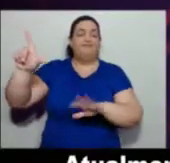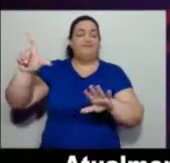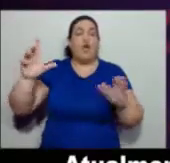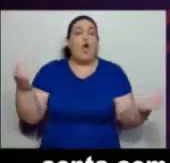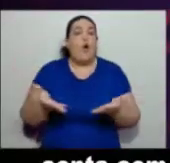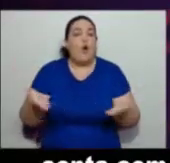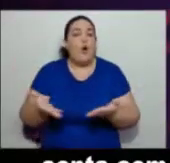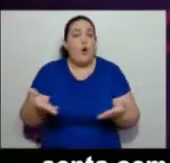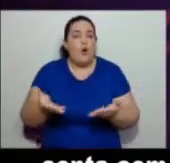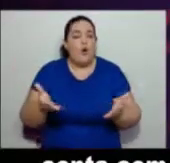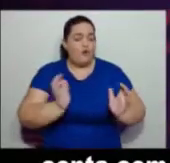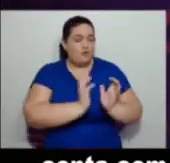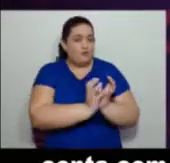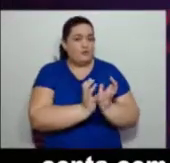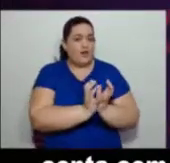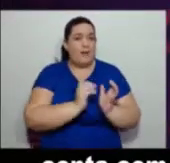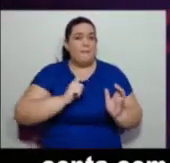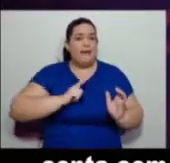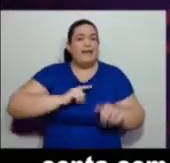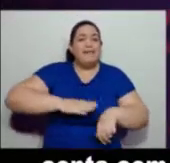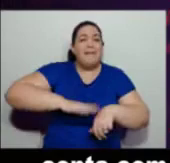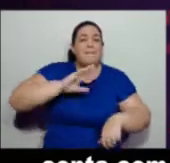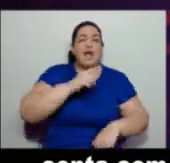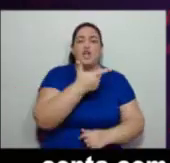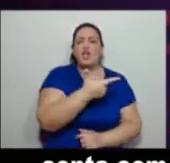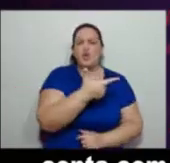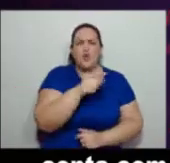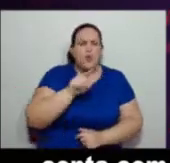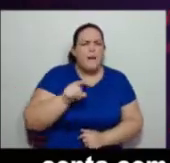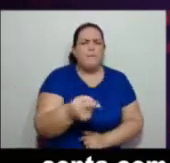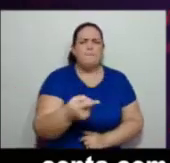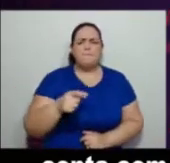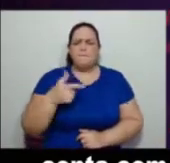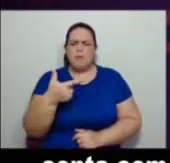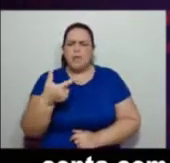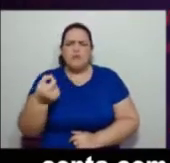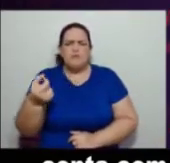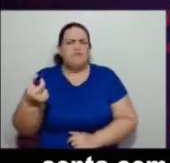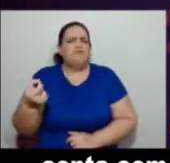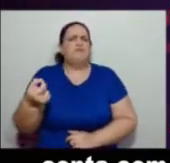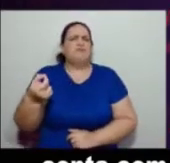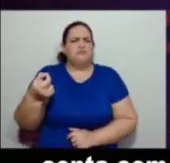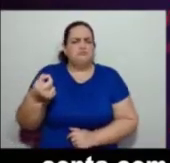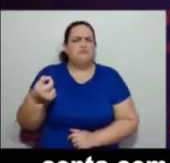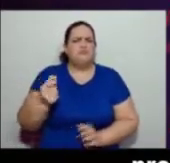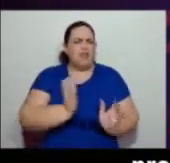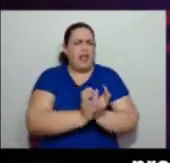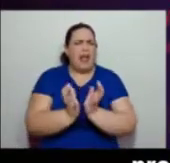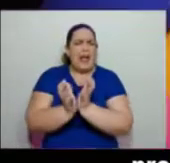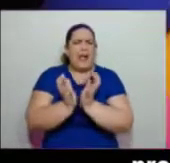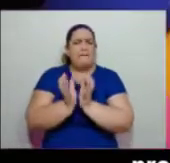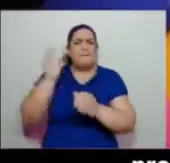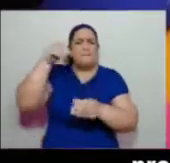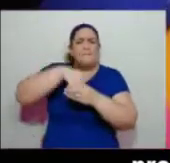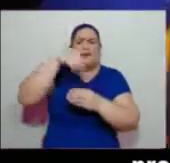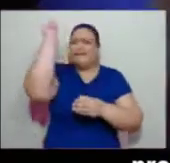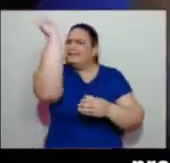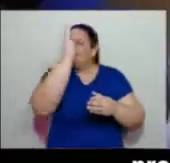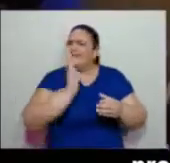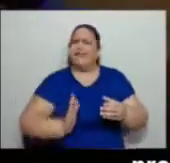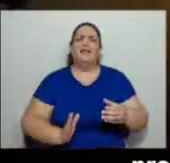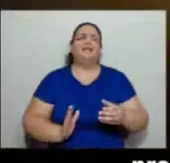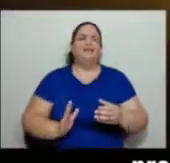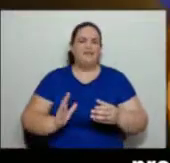Amigos dos Excepcionais conta com mais de 2.200 unidades de APAI em todo o país, prestando